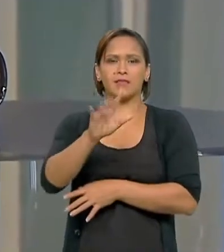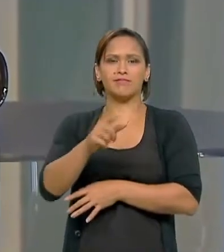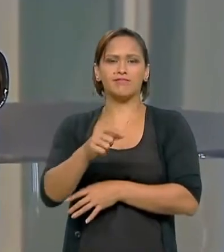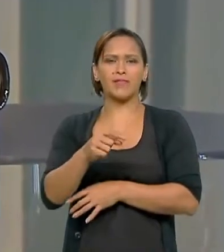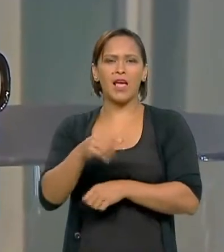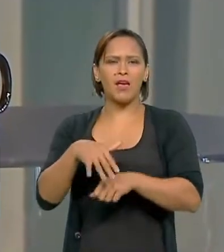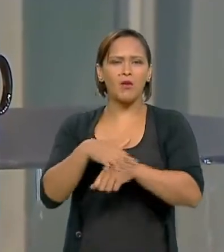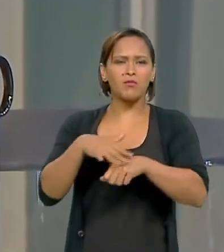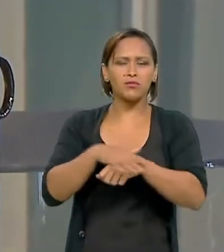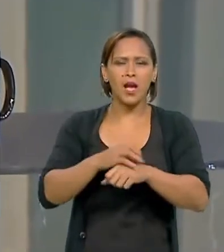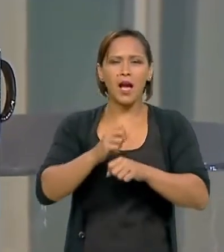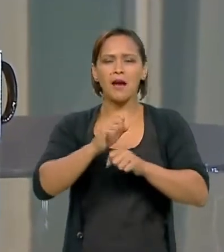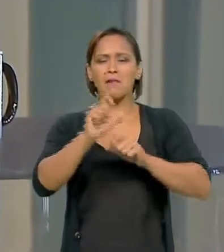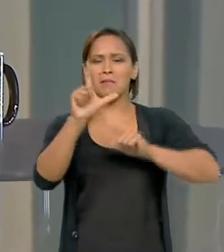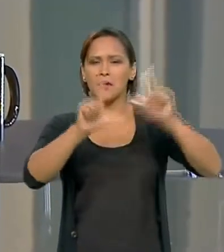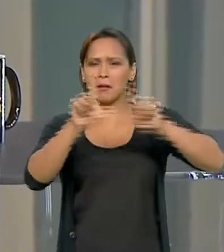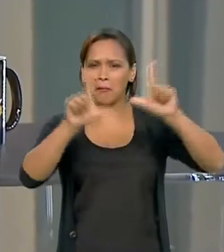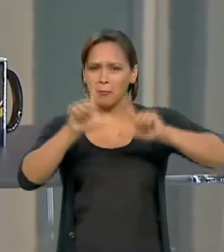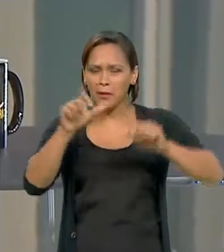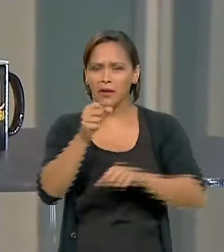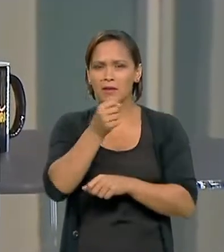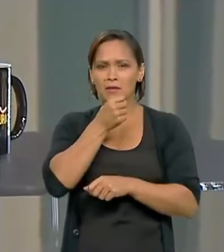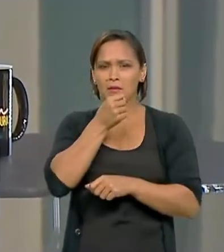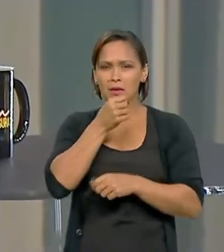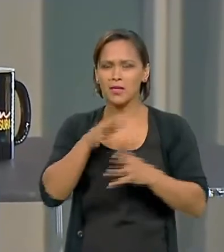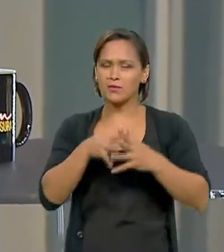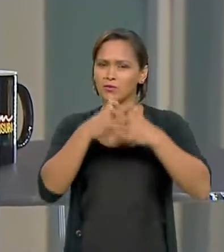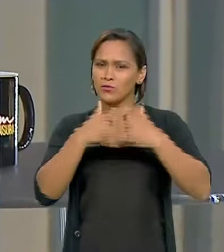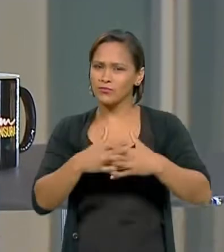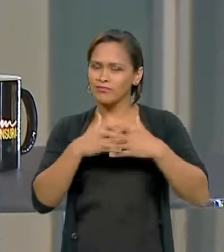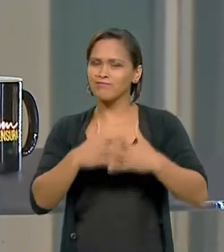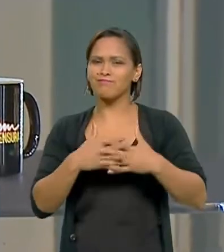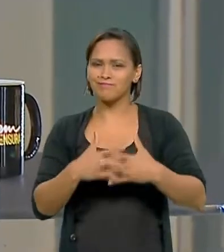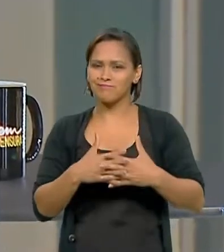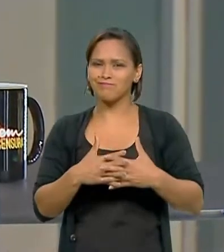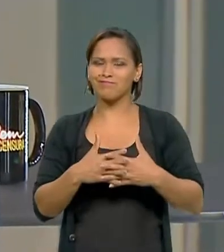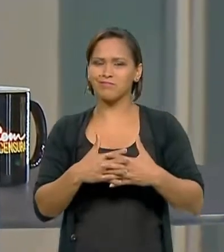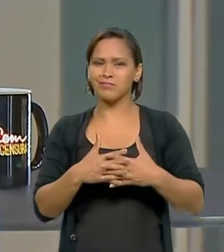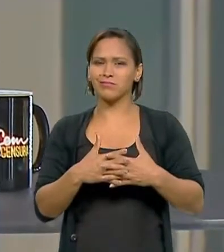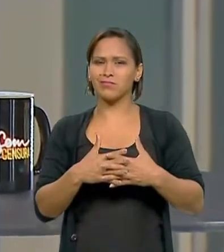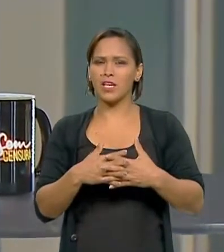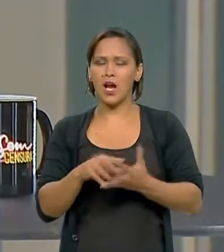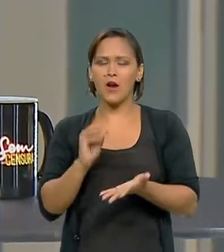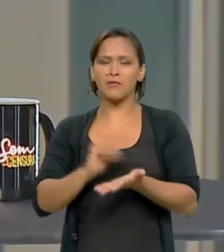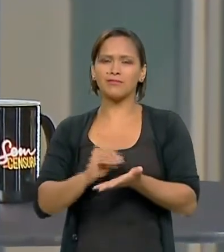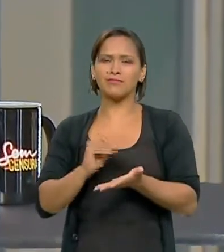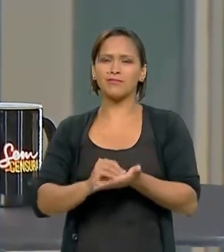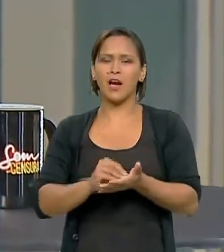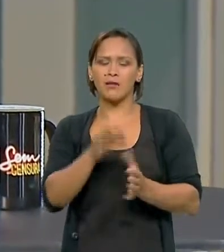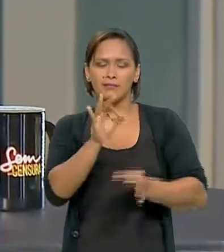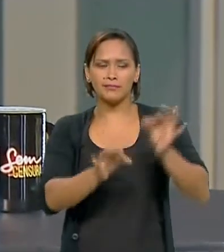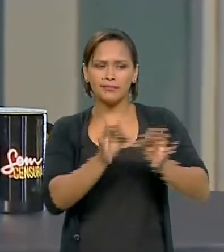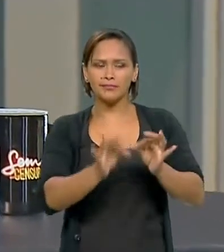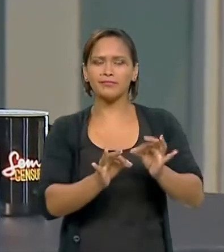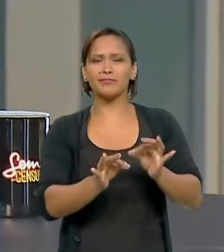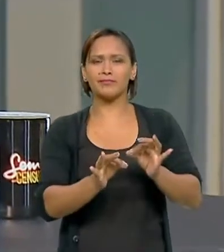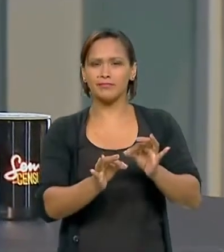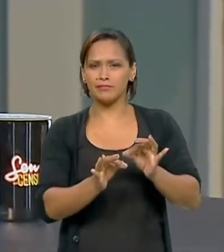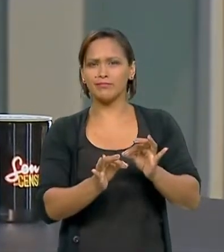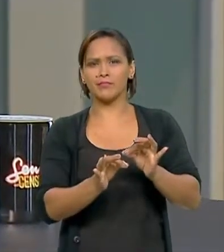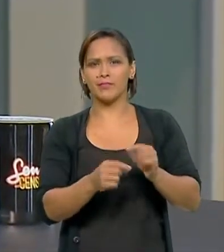tratada pela imprensa de uma forma absolutamente injusta e inadequada.